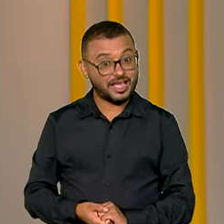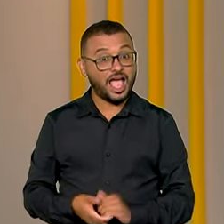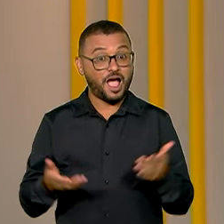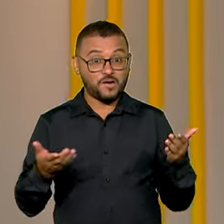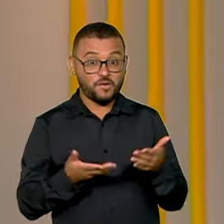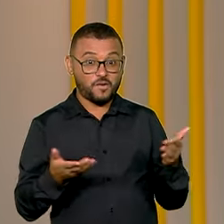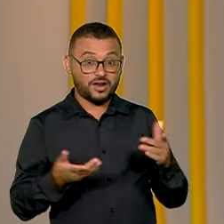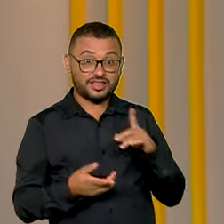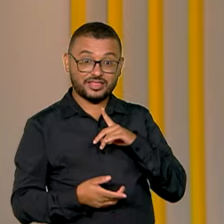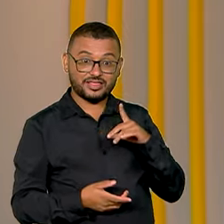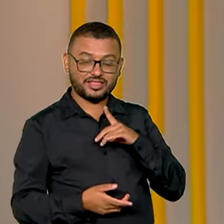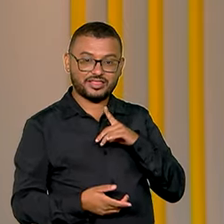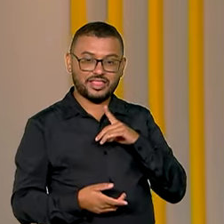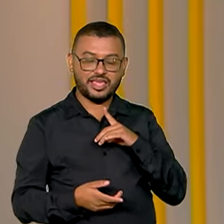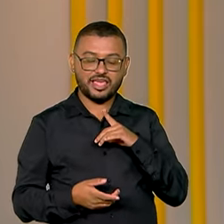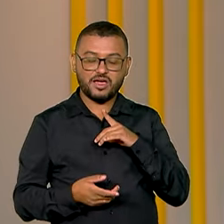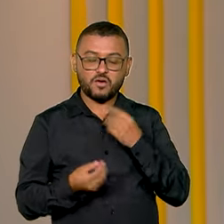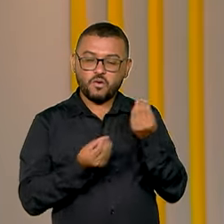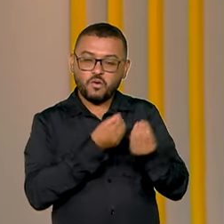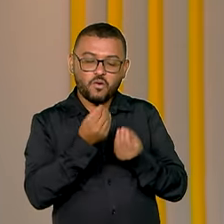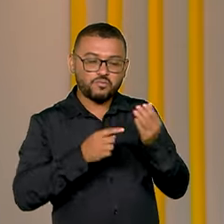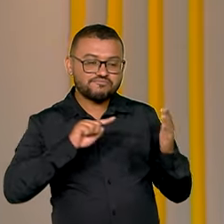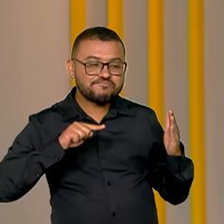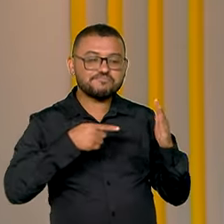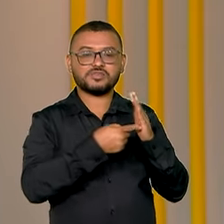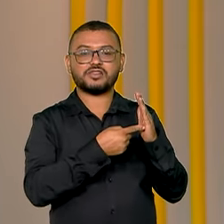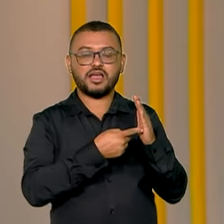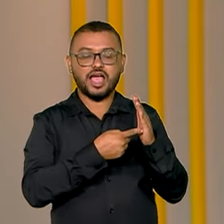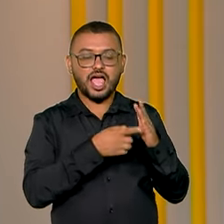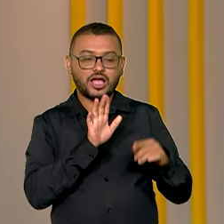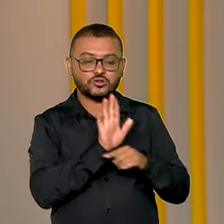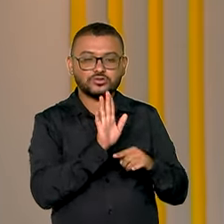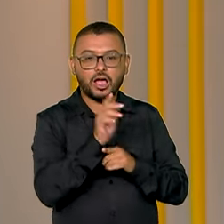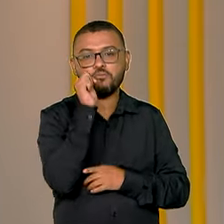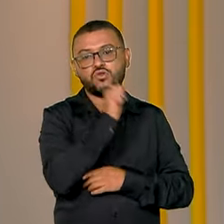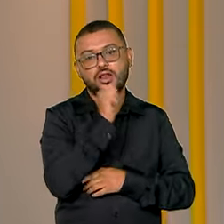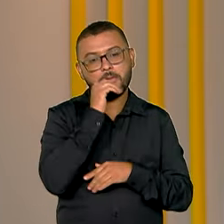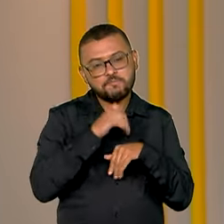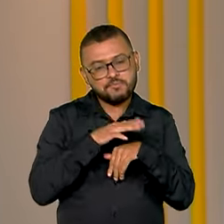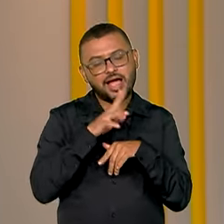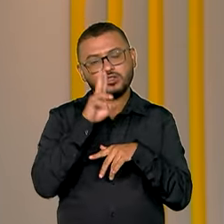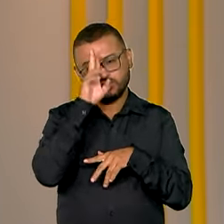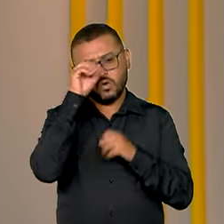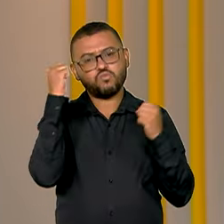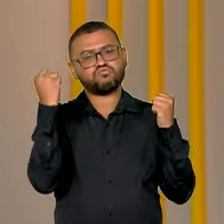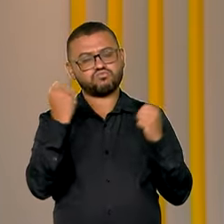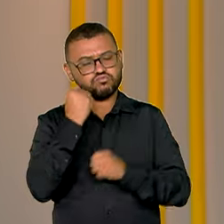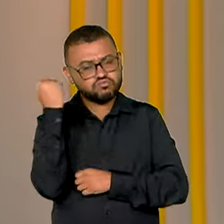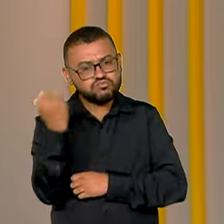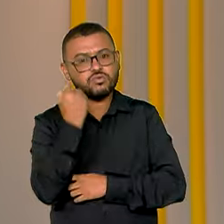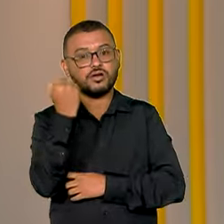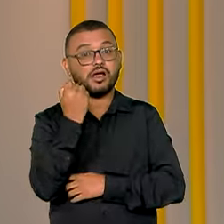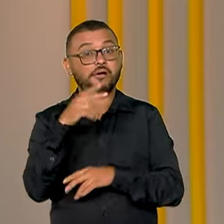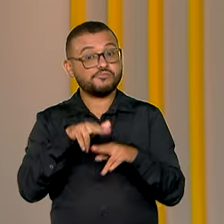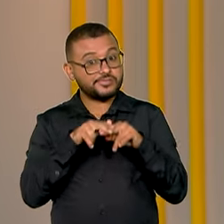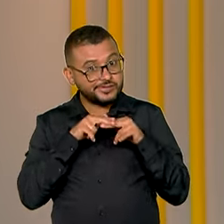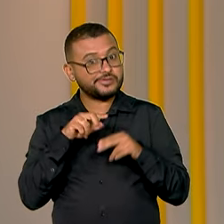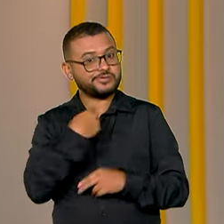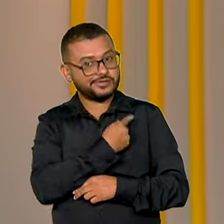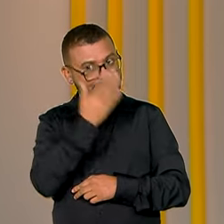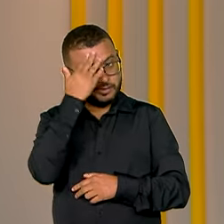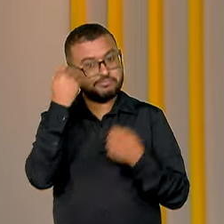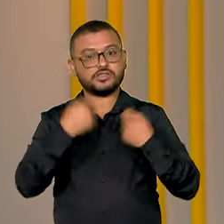Atualmente, nós temos os canais de denúncias e acolhimento de mulheres cada vez mais fortalecidos. E isso é